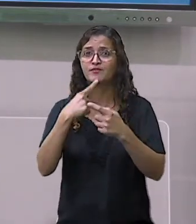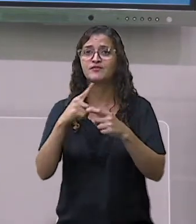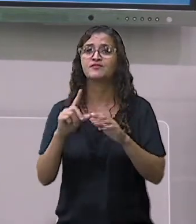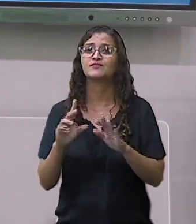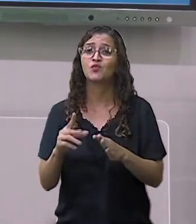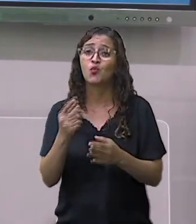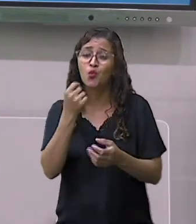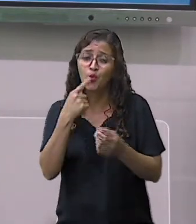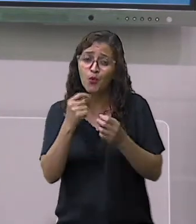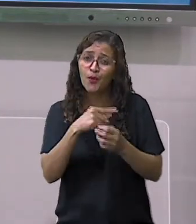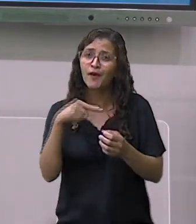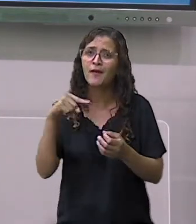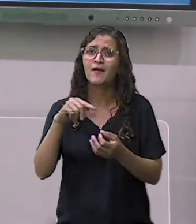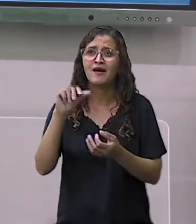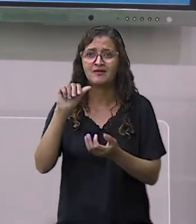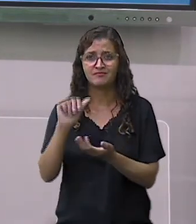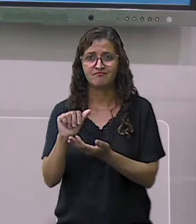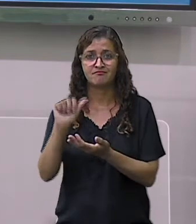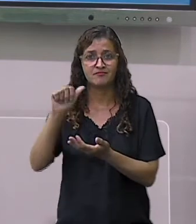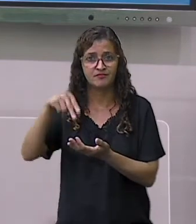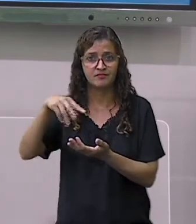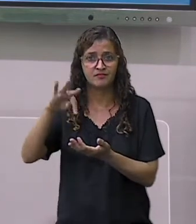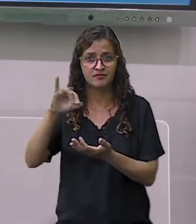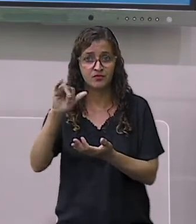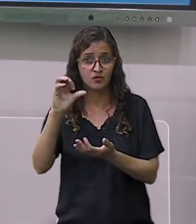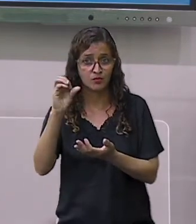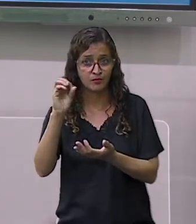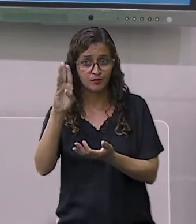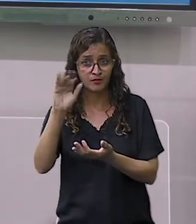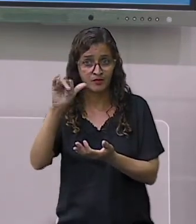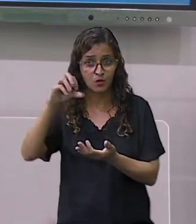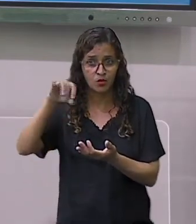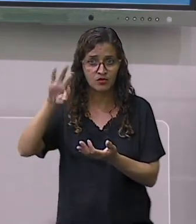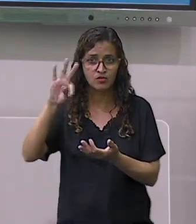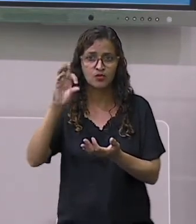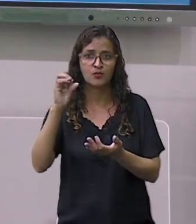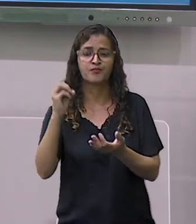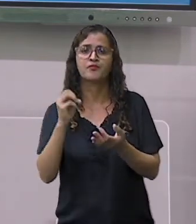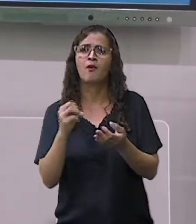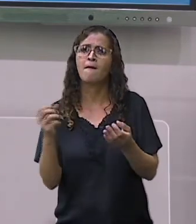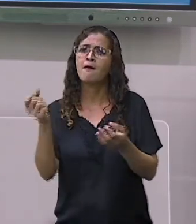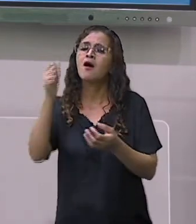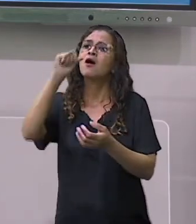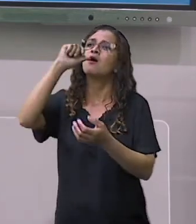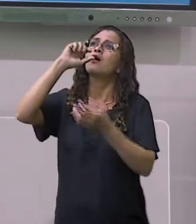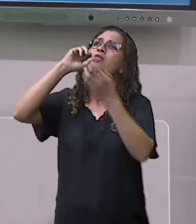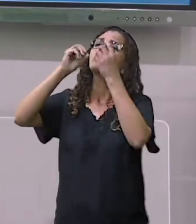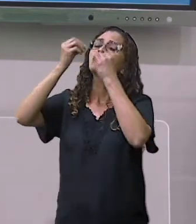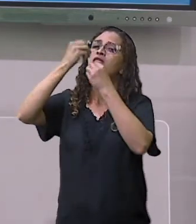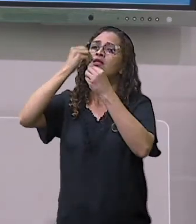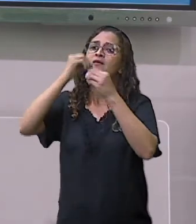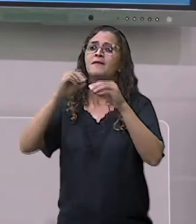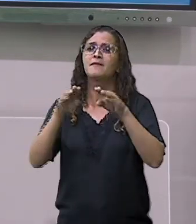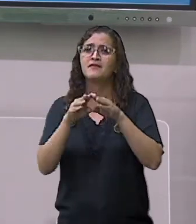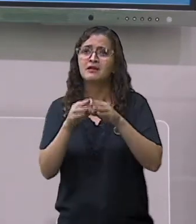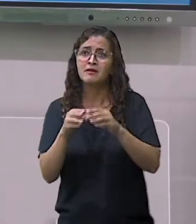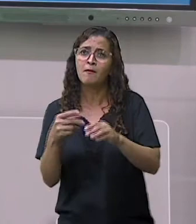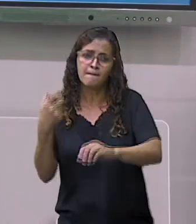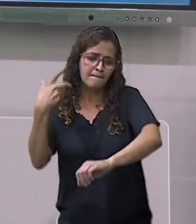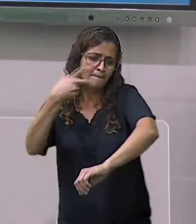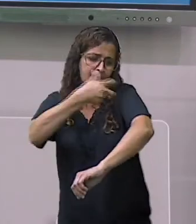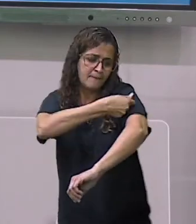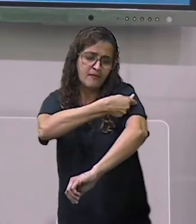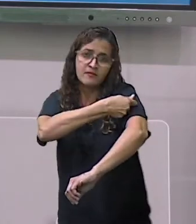E o antibiótico, ele pode ser via oral e também ele pode ser injetável,